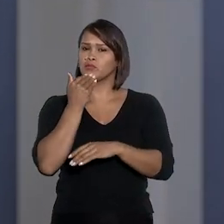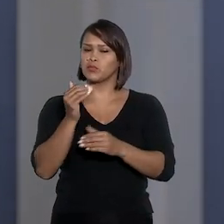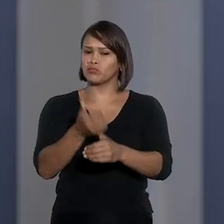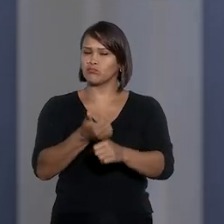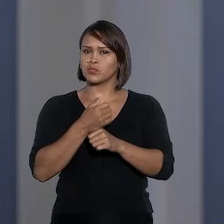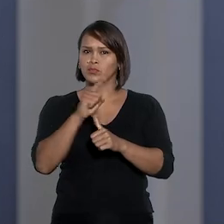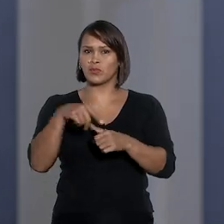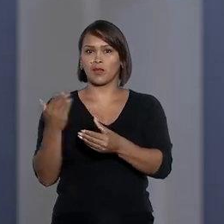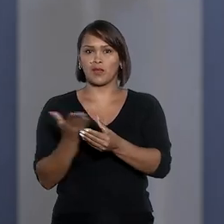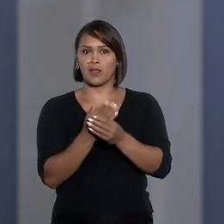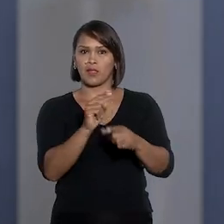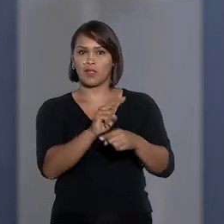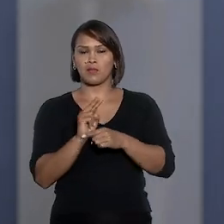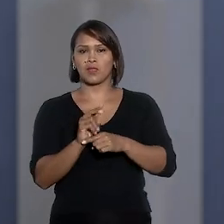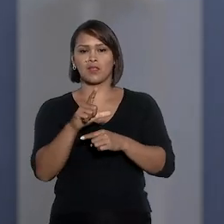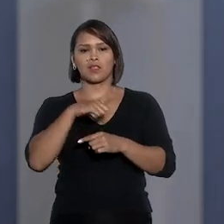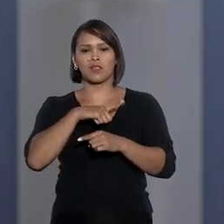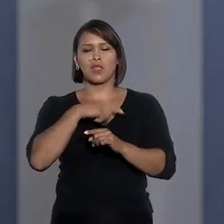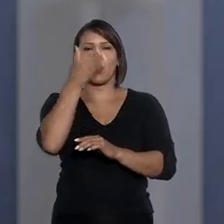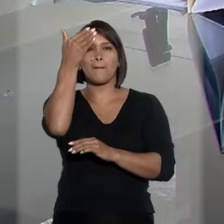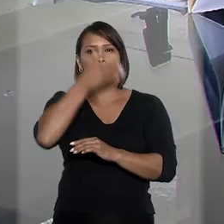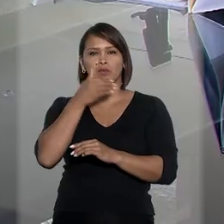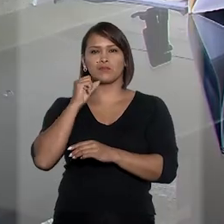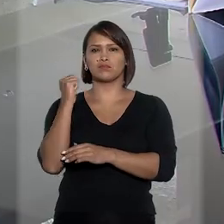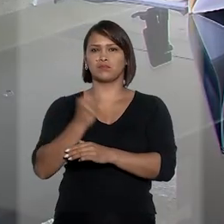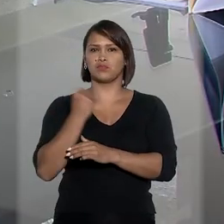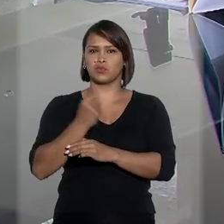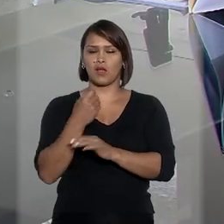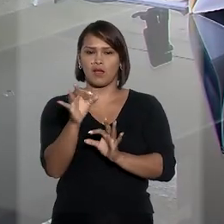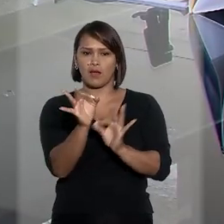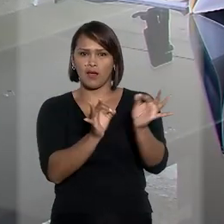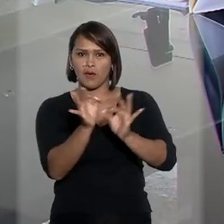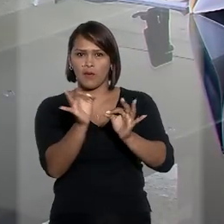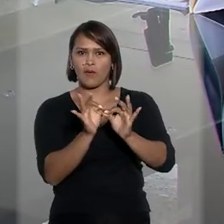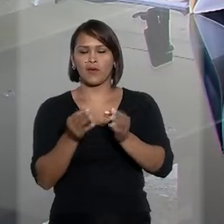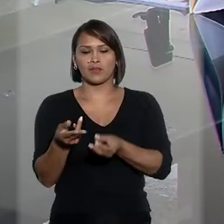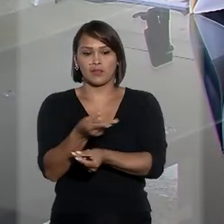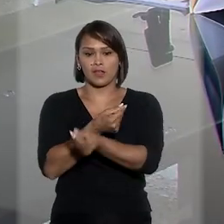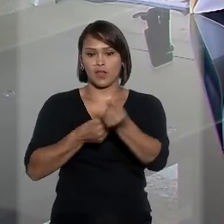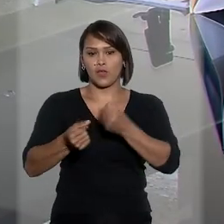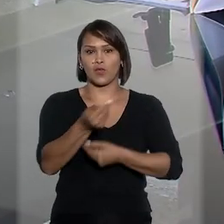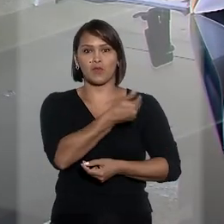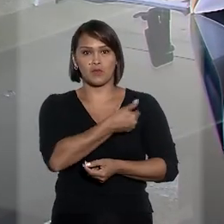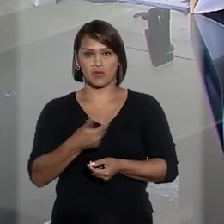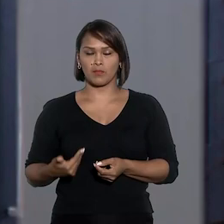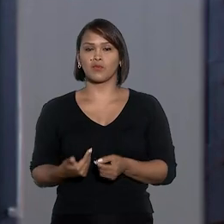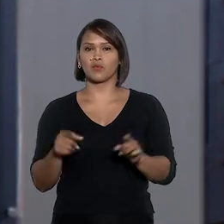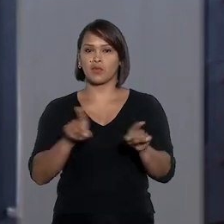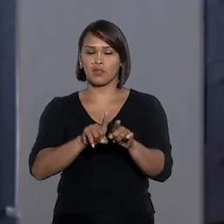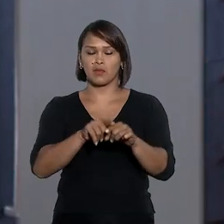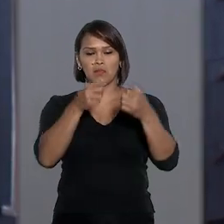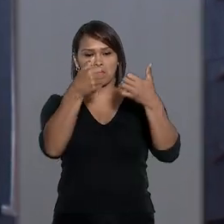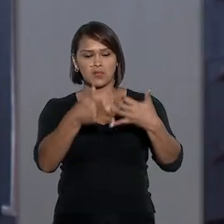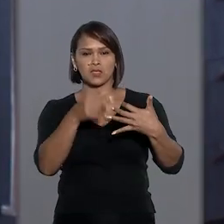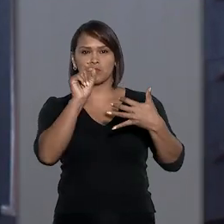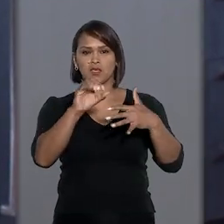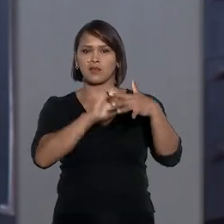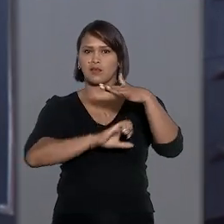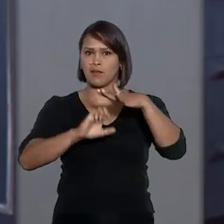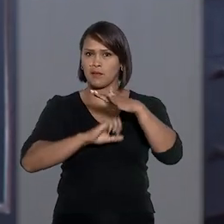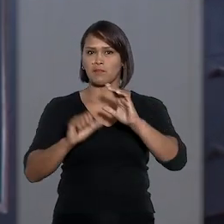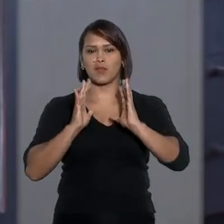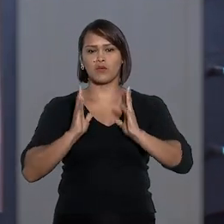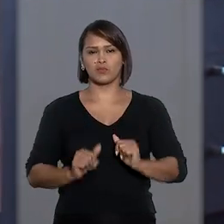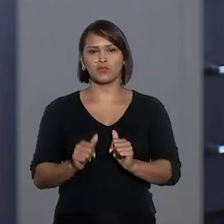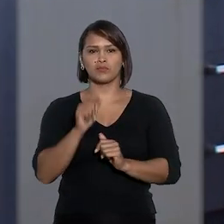pedido suspensivo de liminar demanda a comprovação de grave lesão à ordem e à economia públicas. E, segundo ele, a